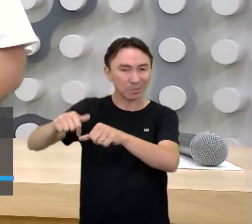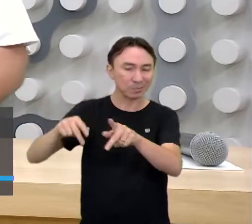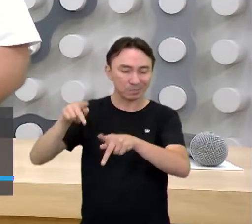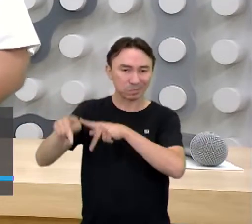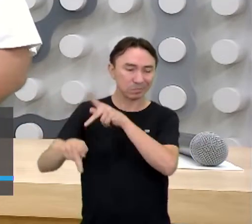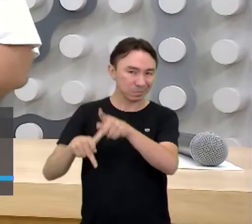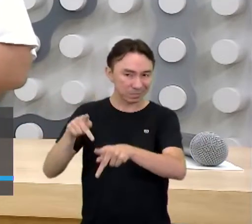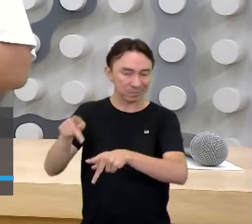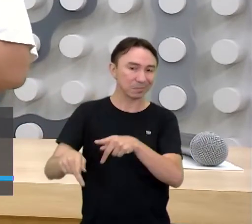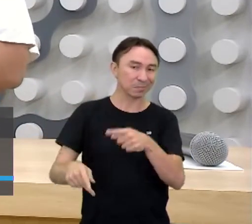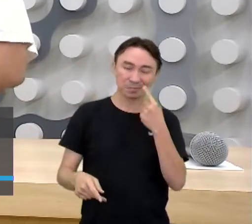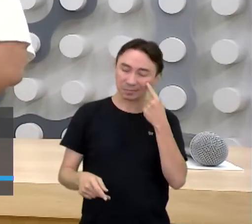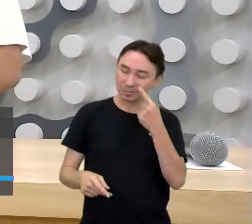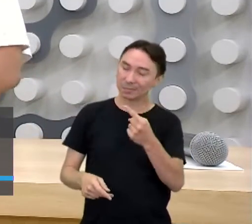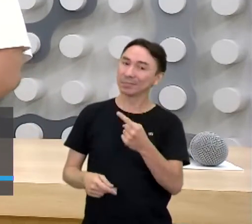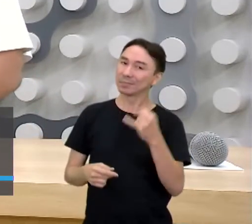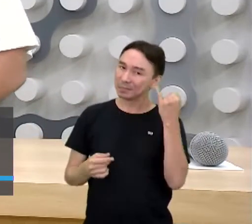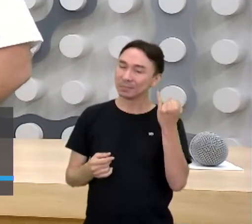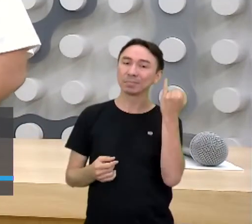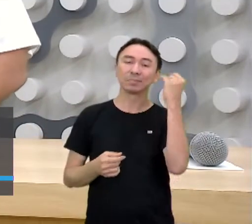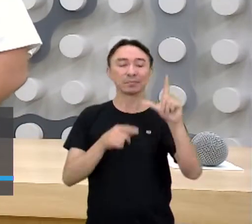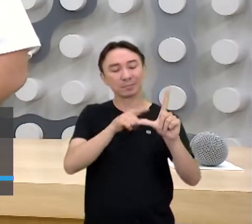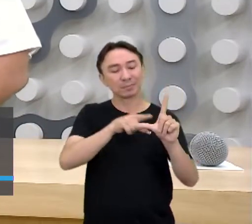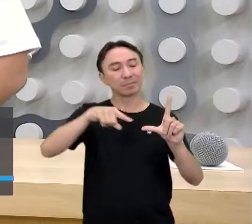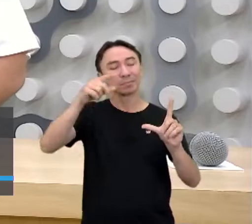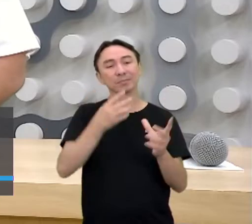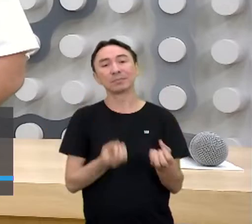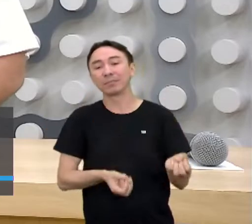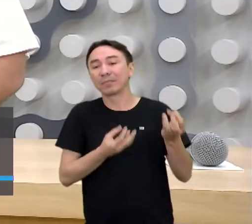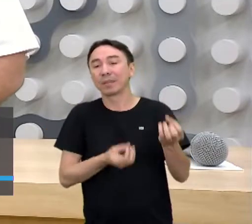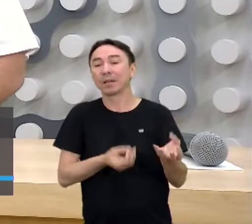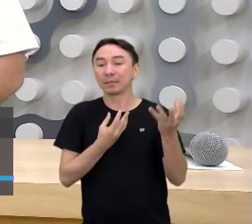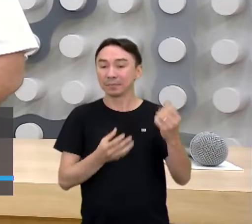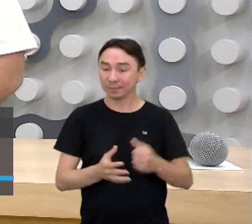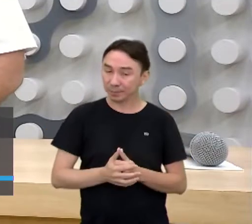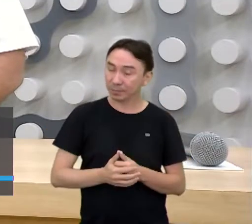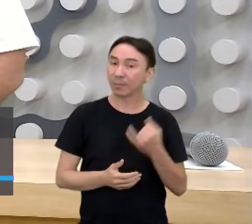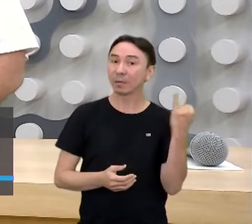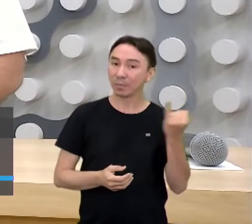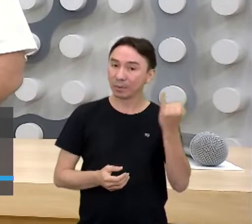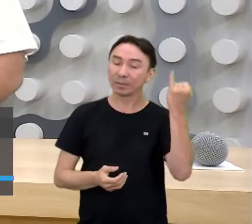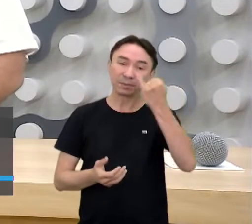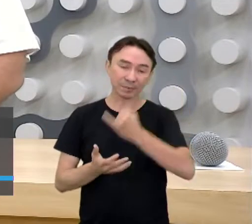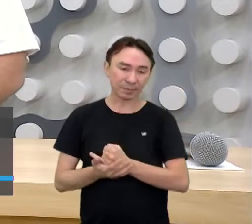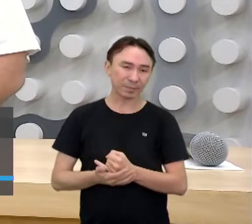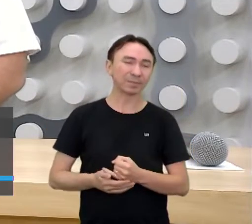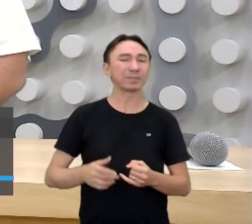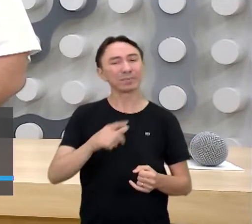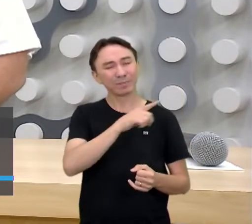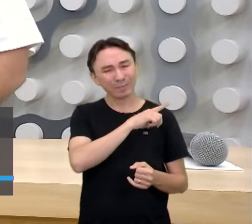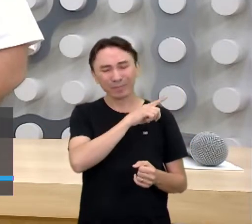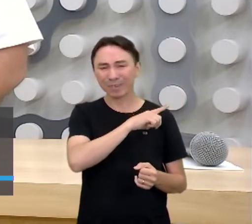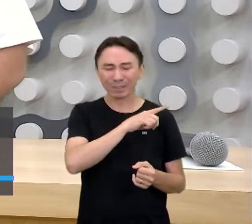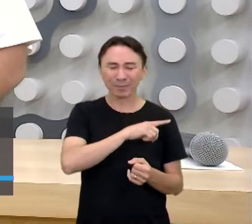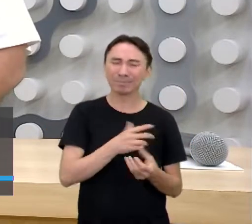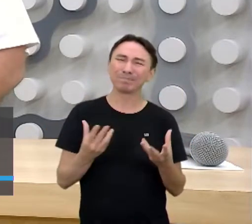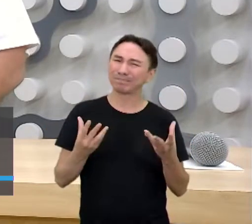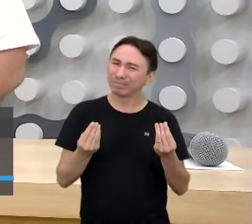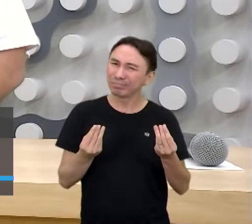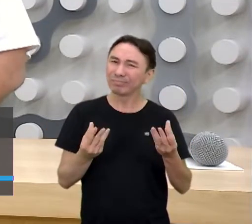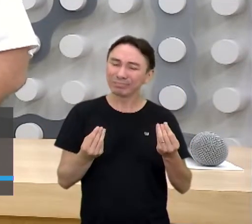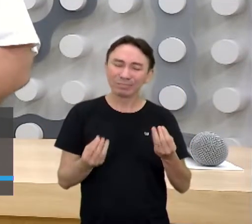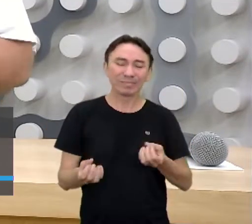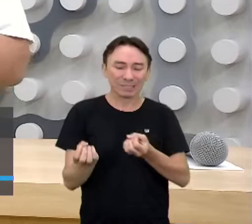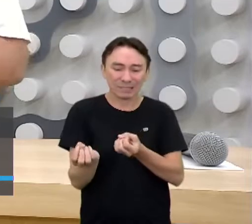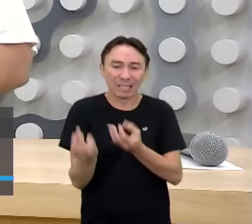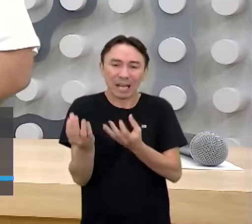certo? Então está aí. Então a gente está articulando aí a demografia com a estatística, vendo aí vários dados, né, e interessante